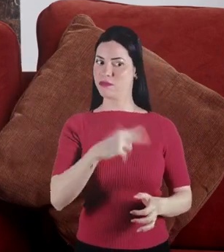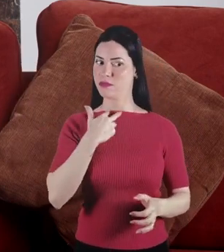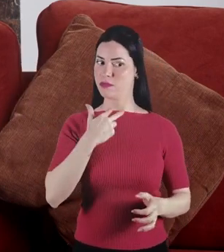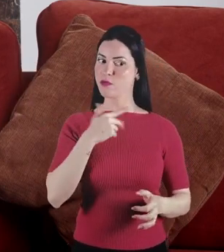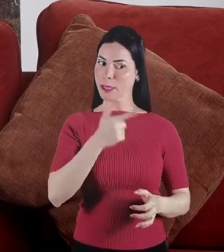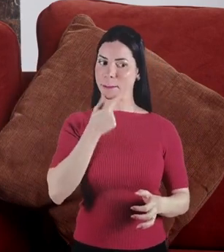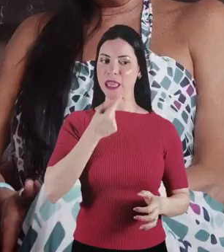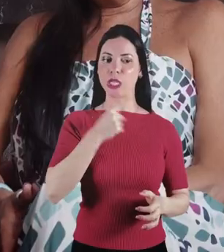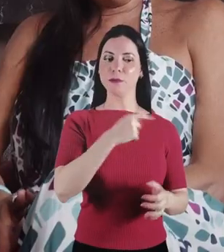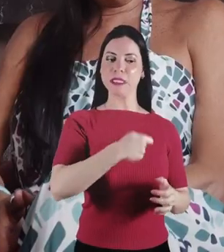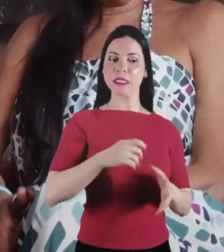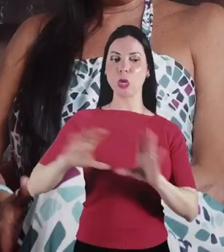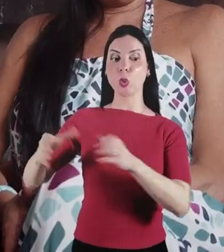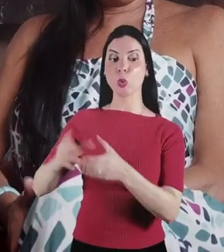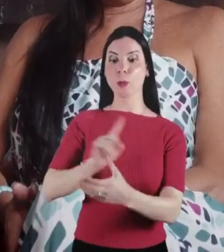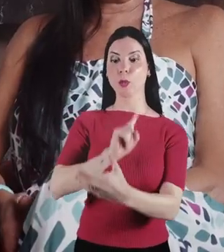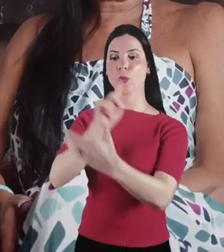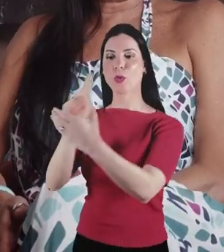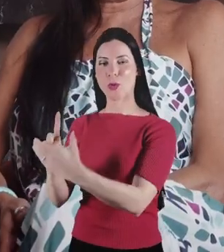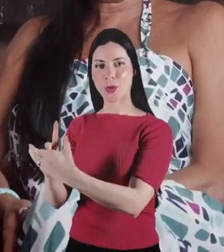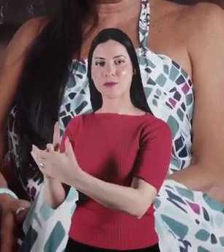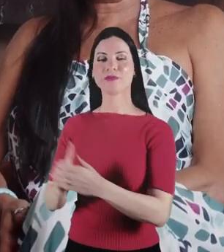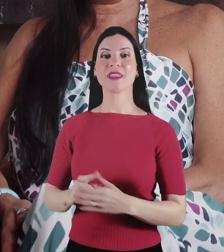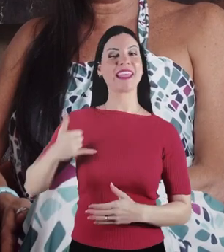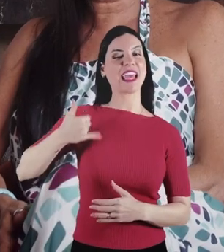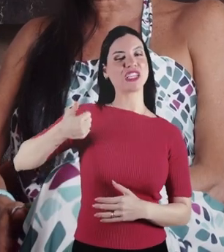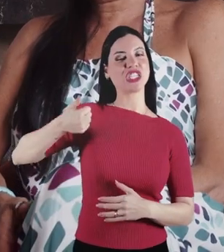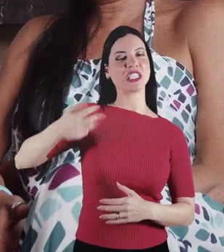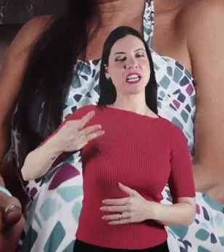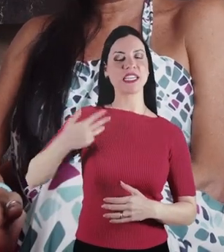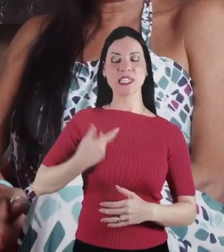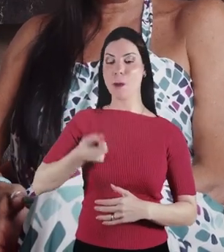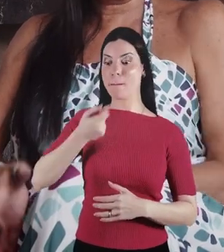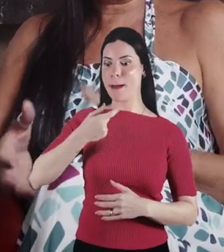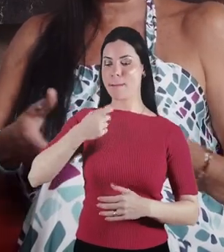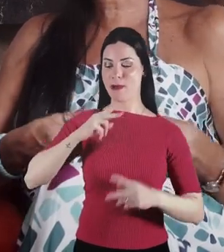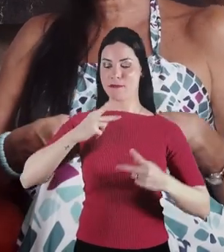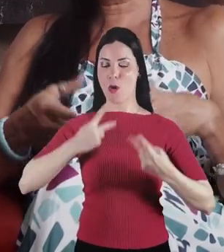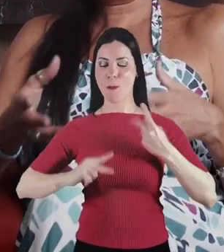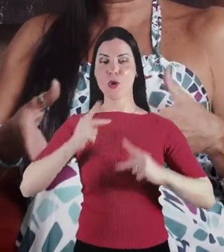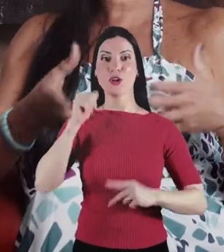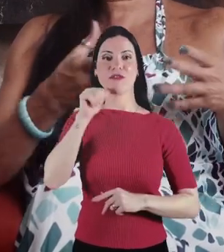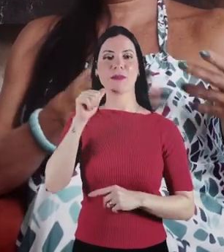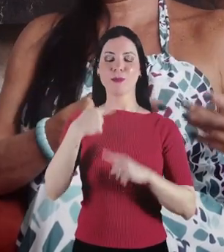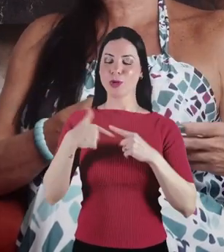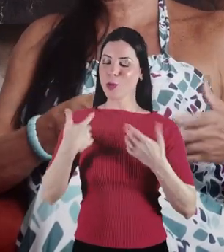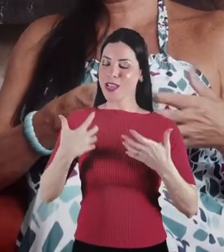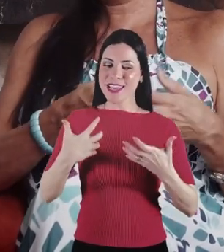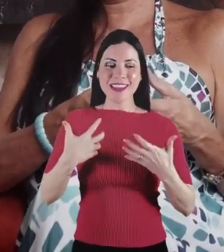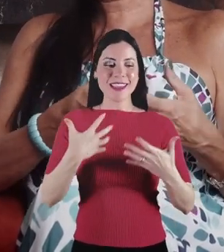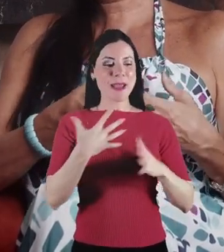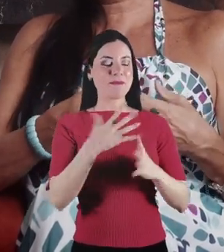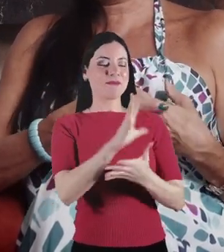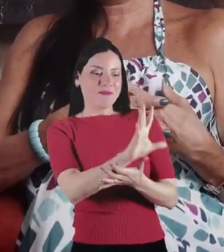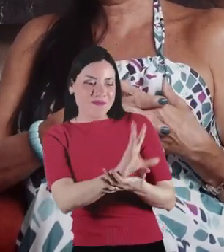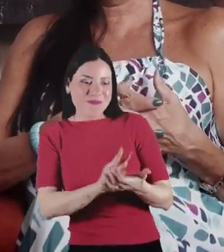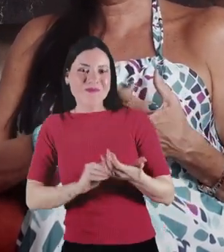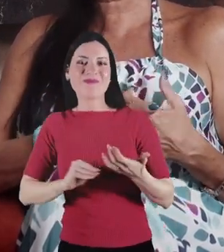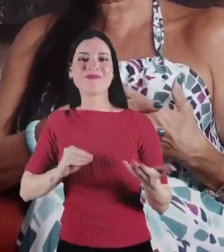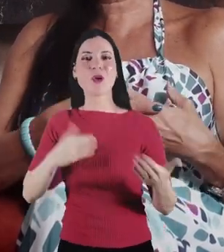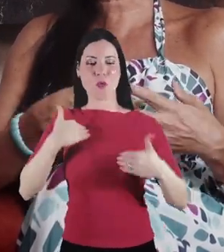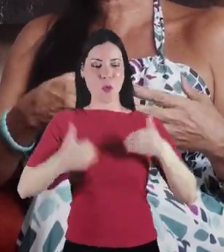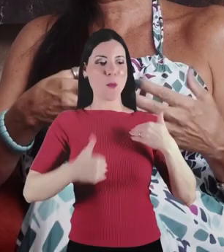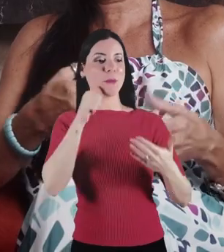meninos, porque eu era um menino. Depois, com 13 anos, eu tomei hormônio feminino, porque eu queria que o meu corpo mudasse, como os corpos das meninas estavam